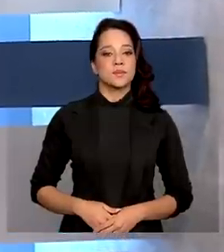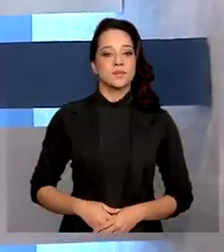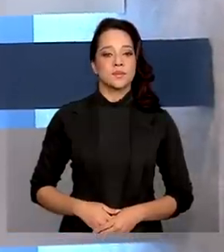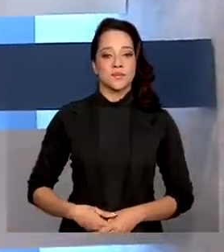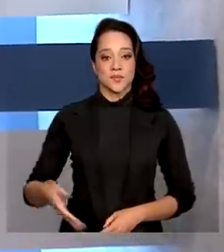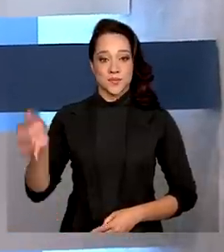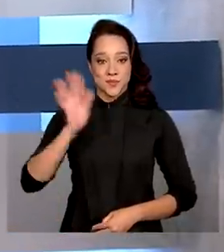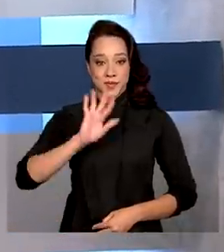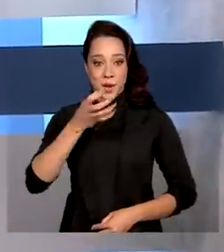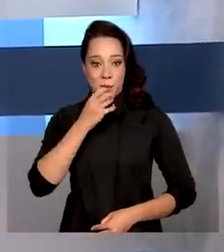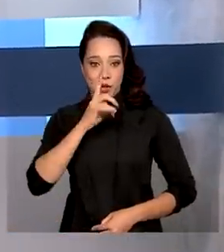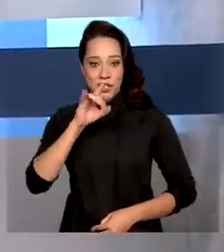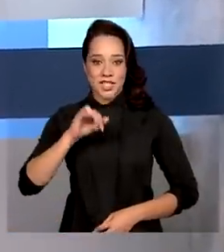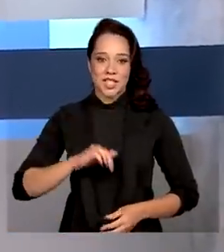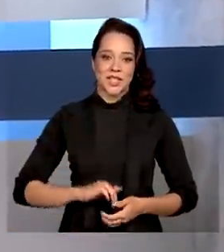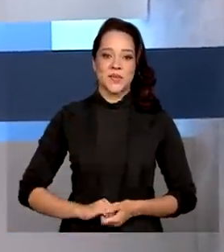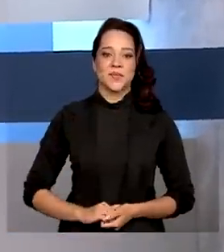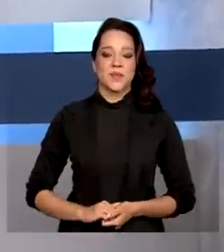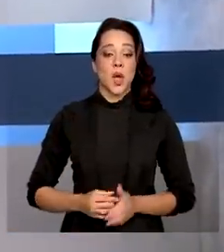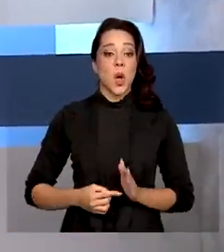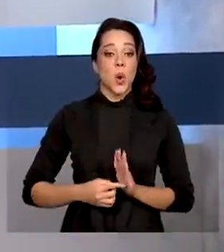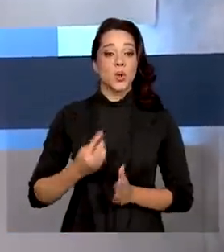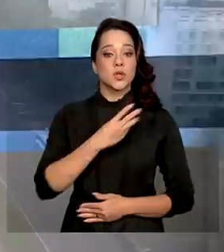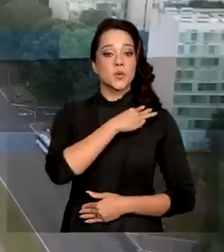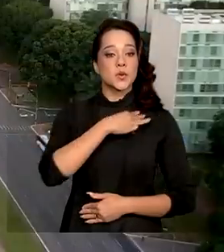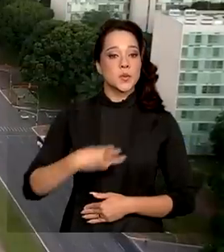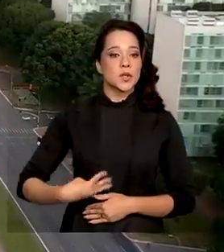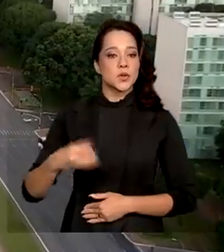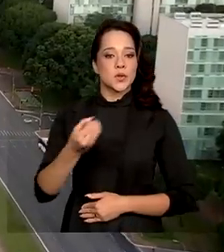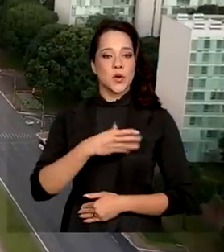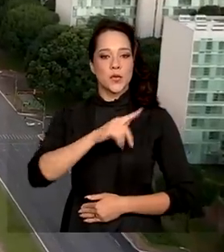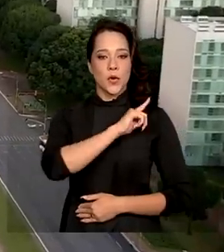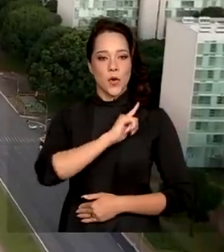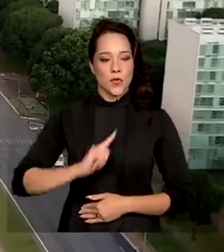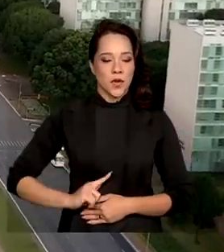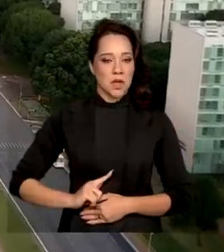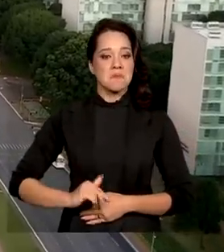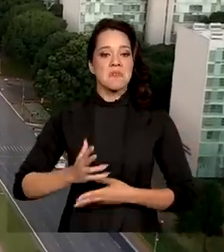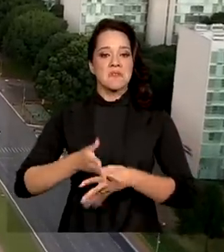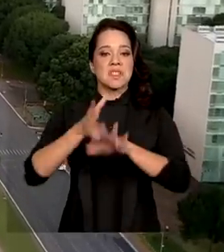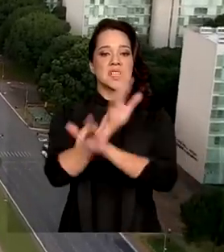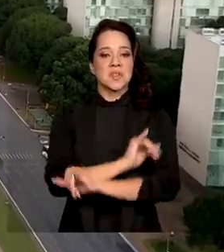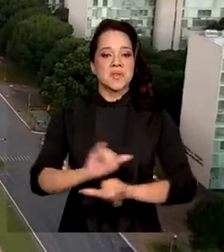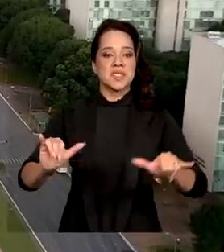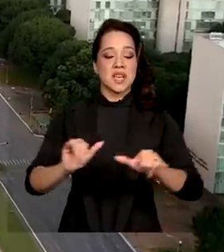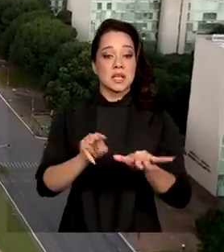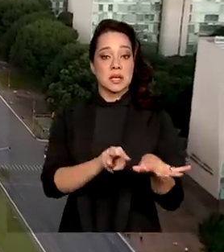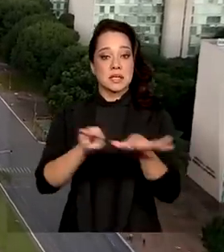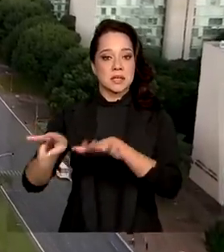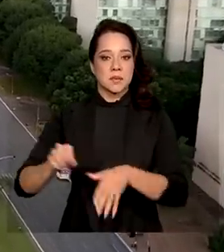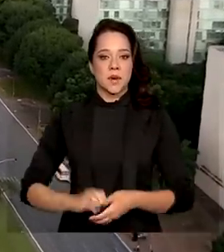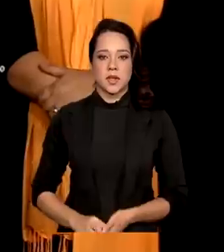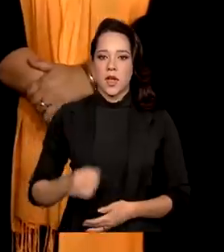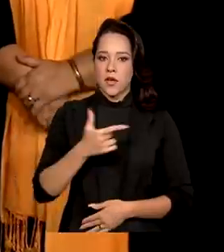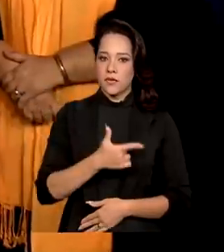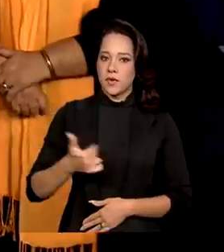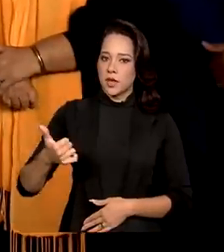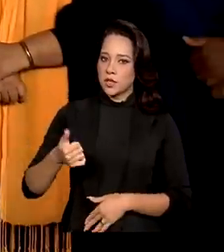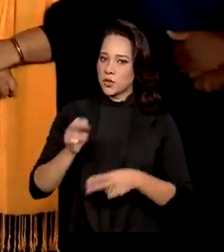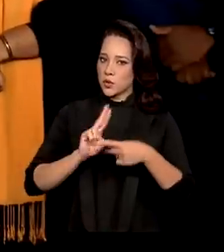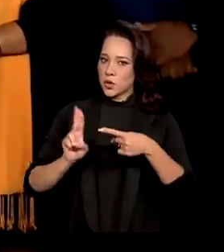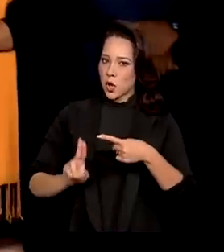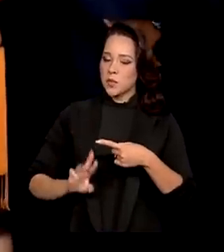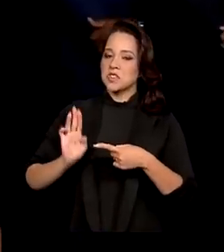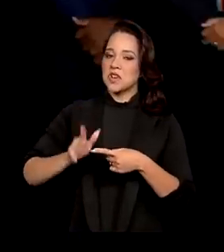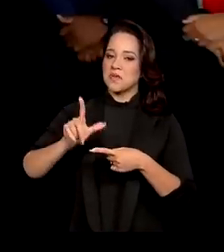Olá, bom dia! Últimos ministros do novo governo devem ser anunciados nesta semana. 21 nomes